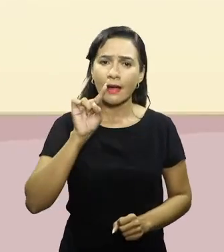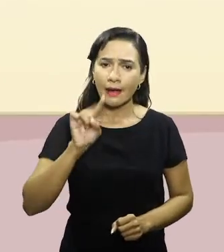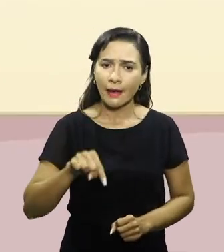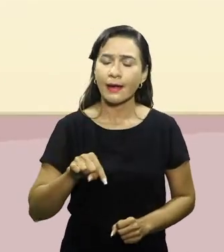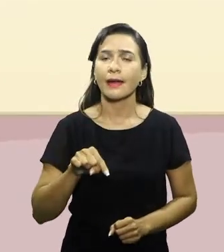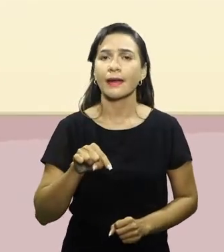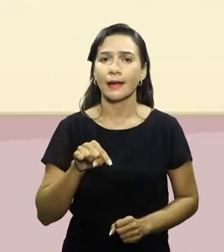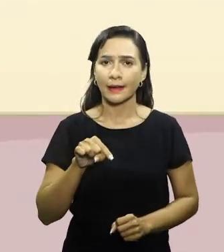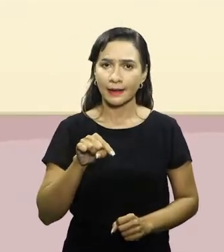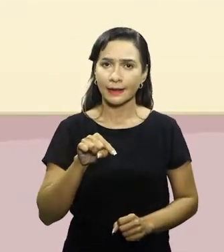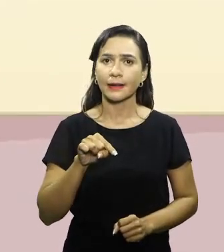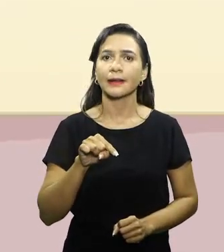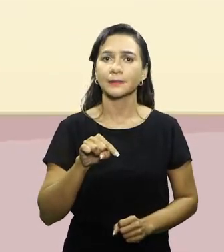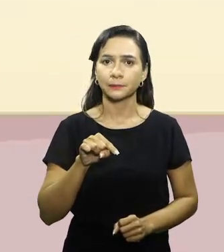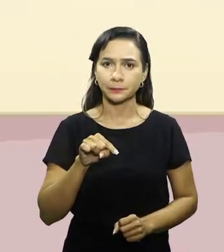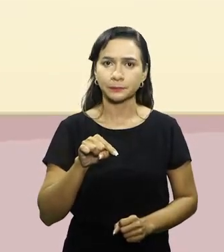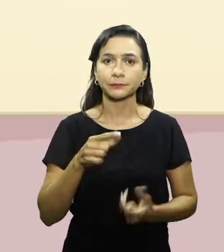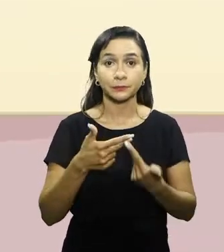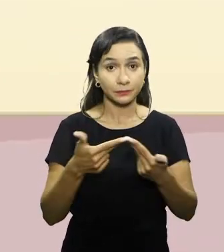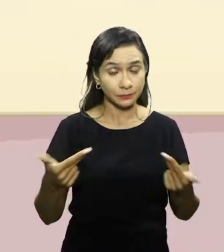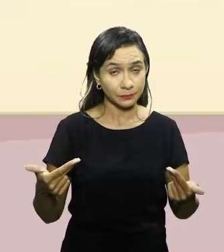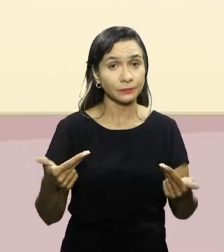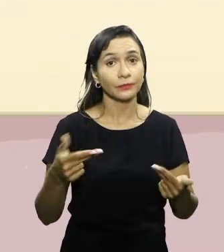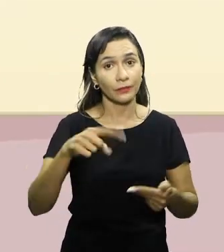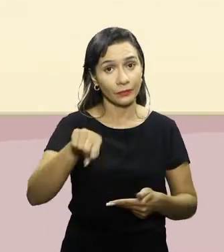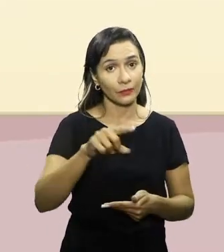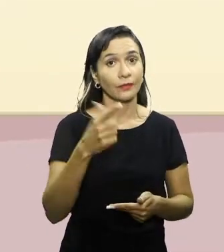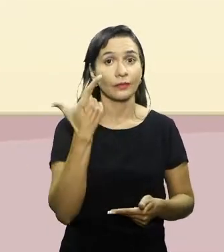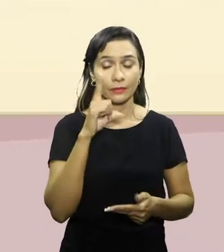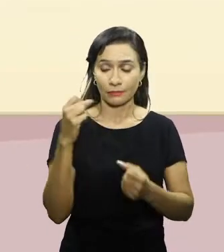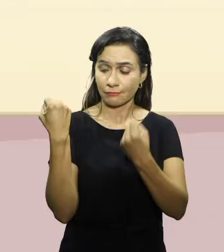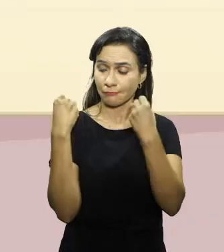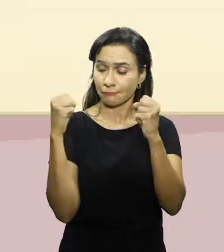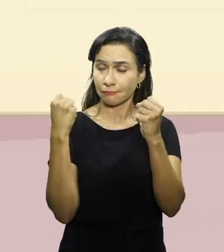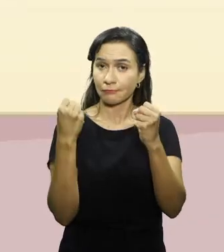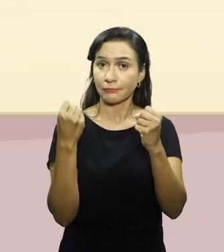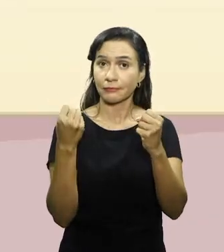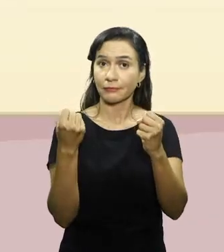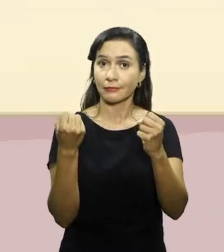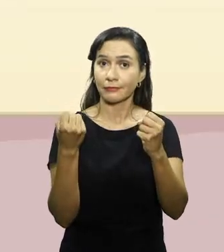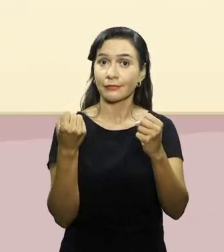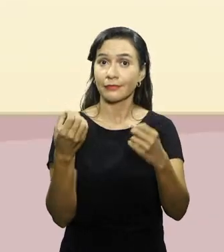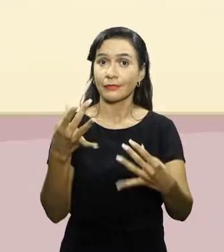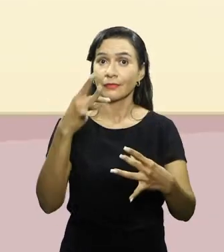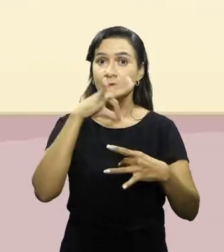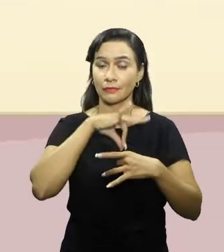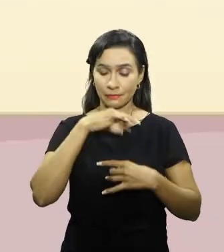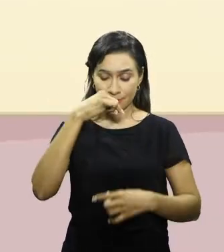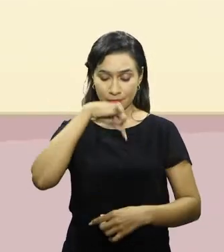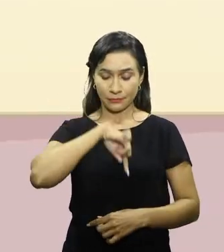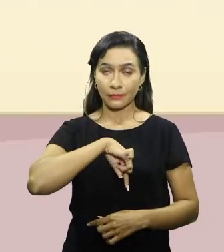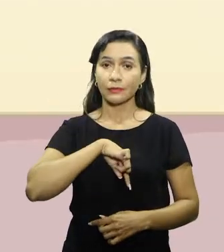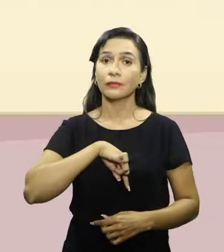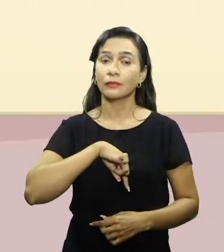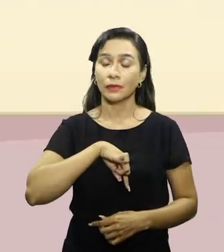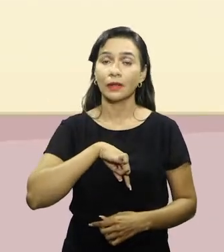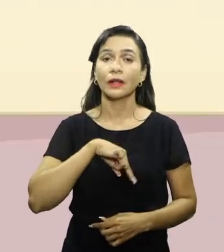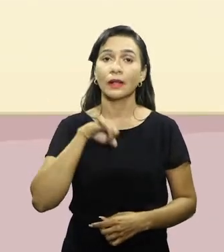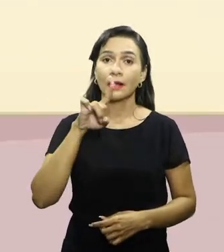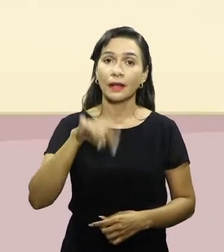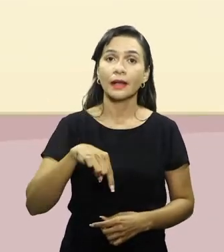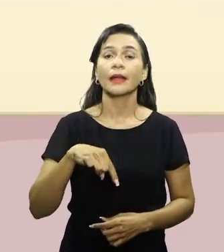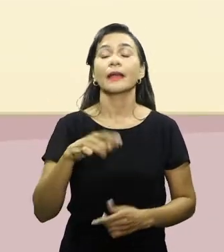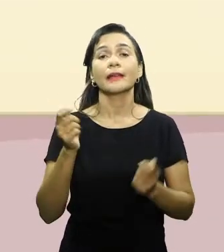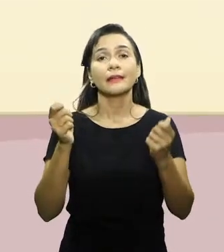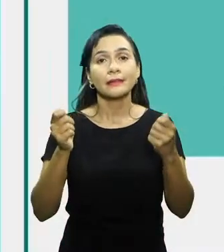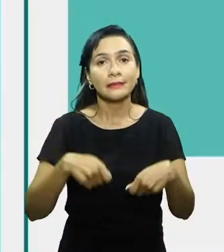cardiorrespiratória, pessoal, é uma das capacidades físicas do nosso organismo, certo? A sua definição em si quer dizer que é uma capacidade